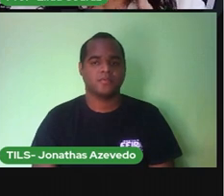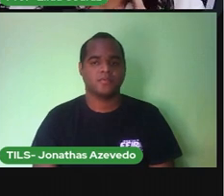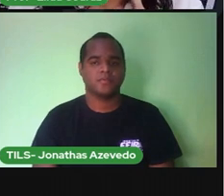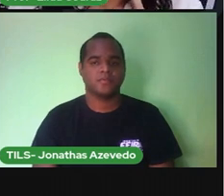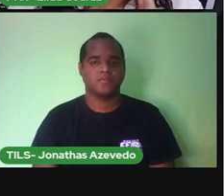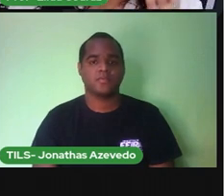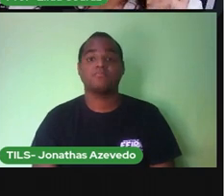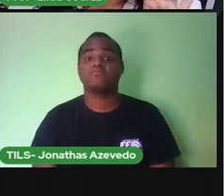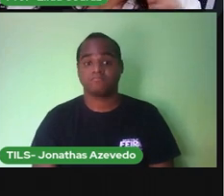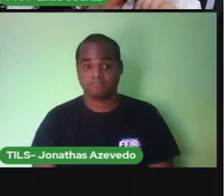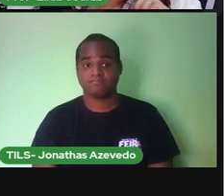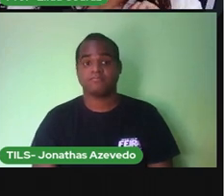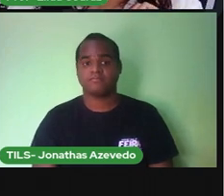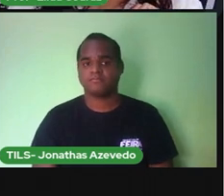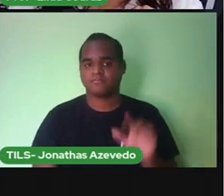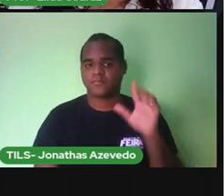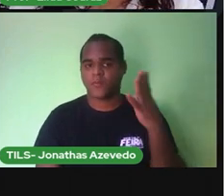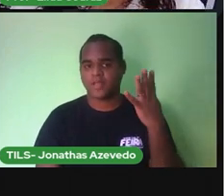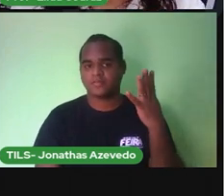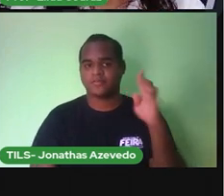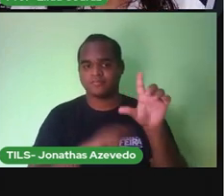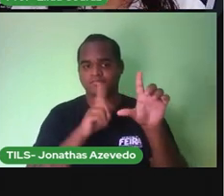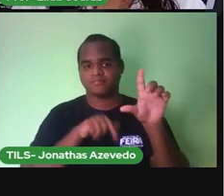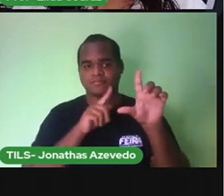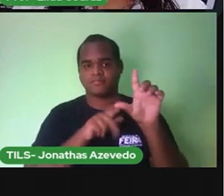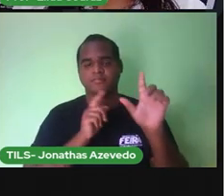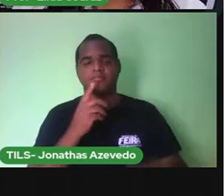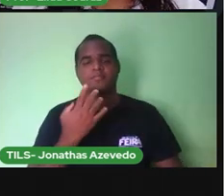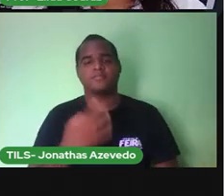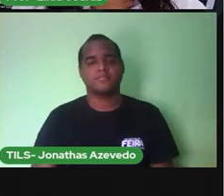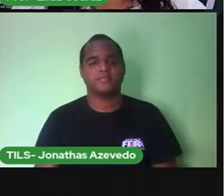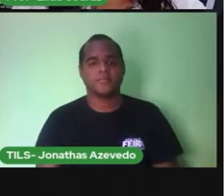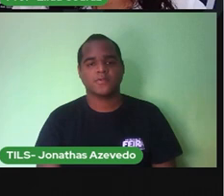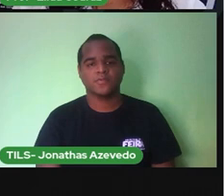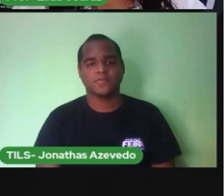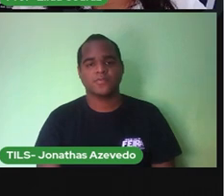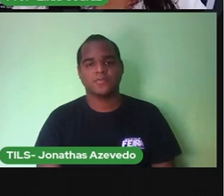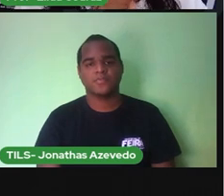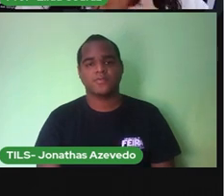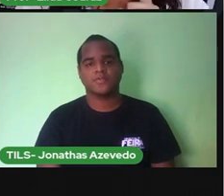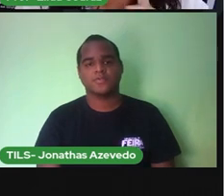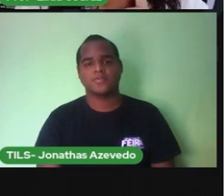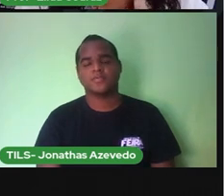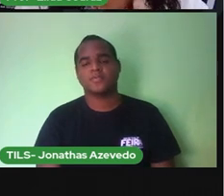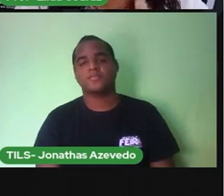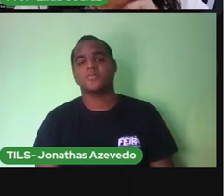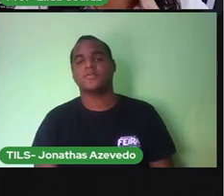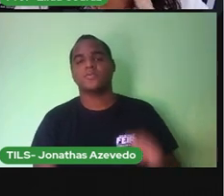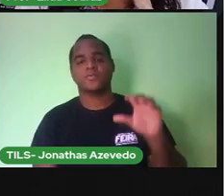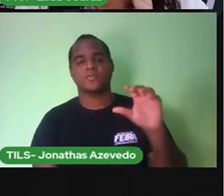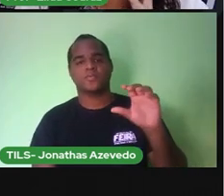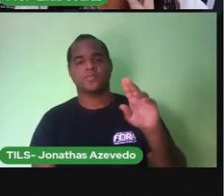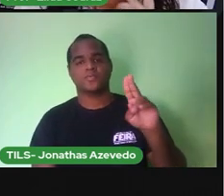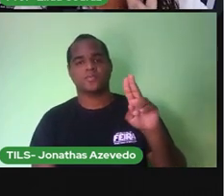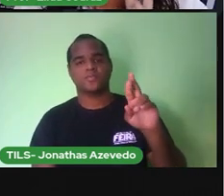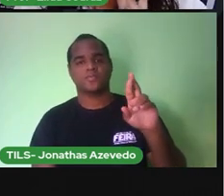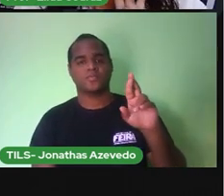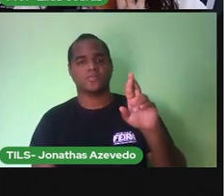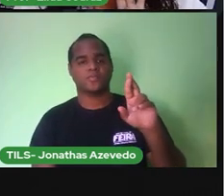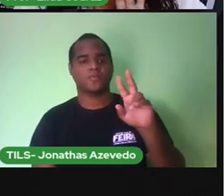Isso Quatro letrinhas Vamos separar Cururu Cururu